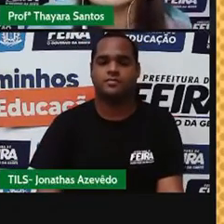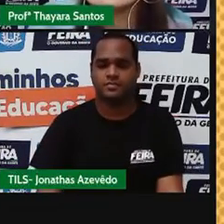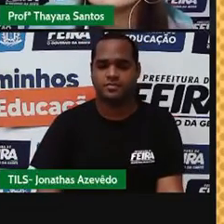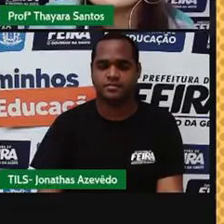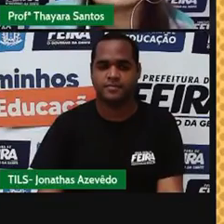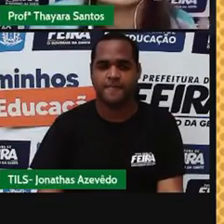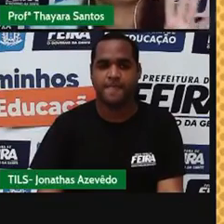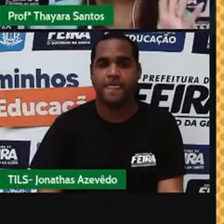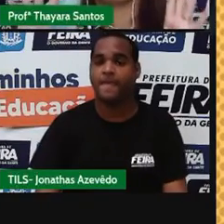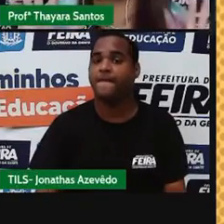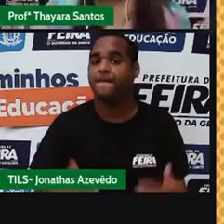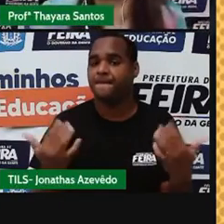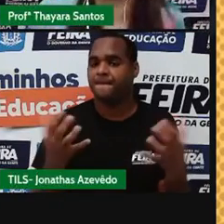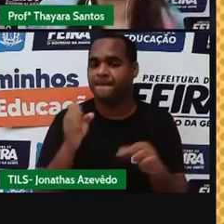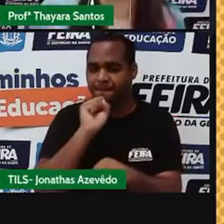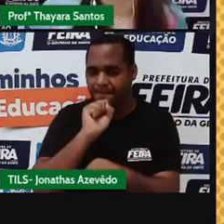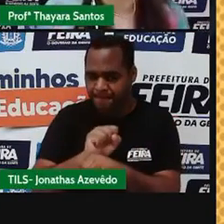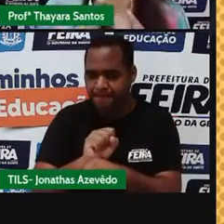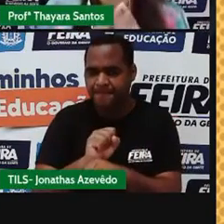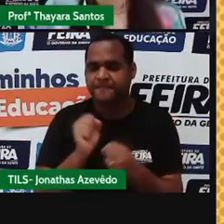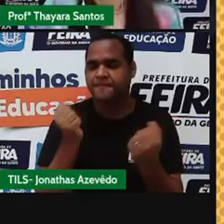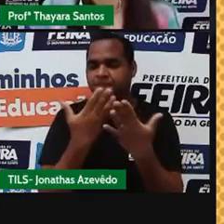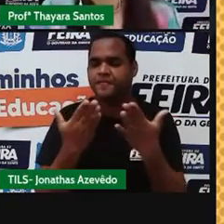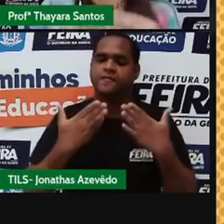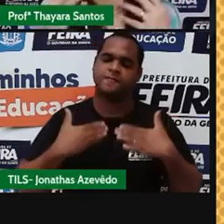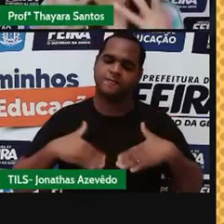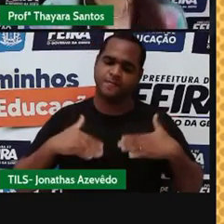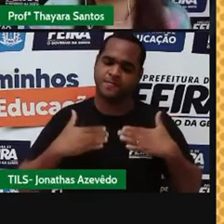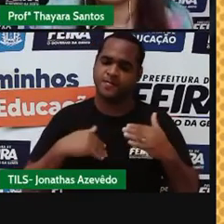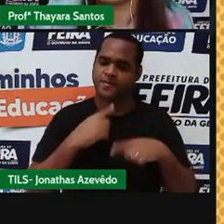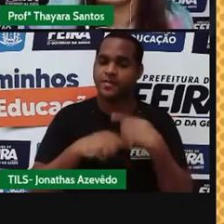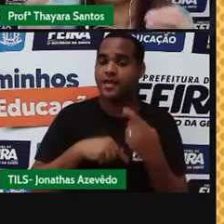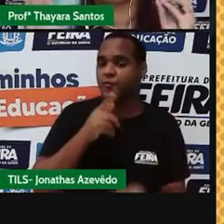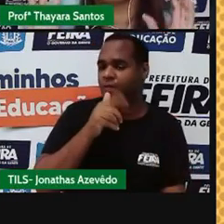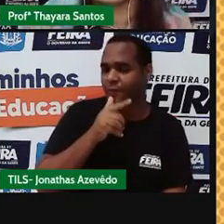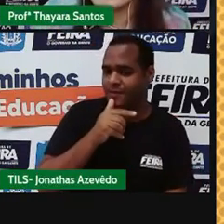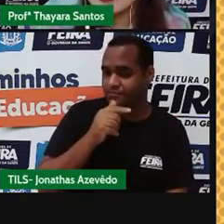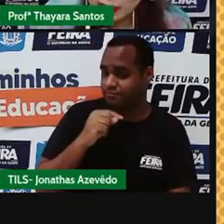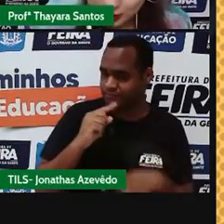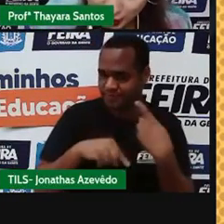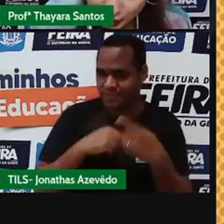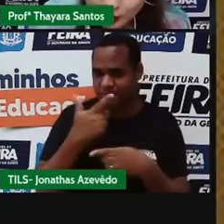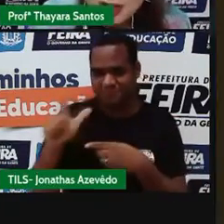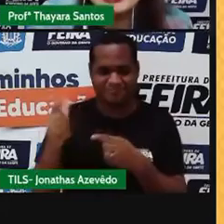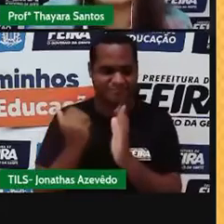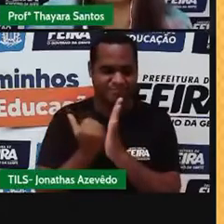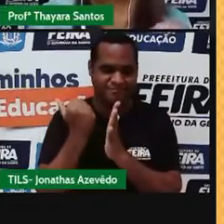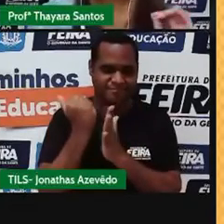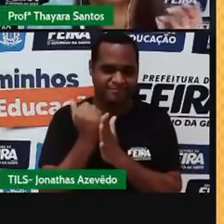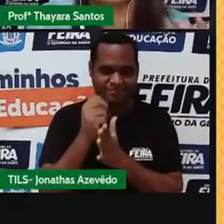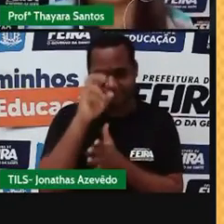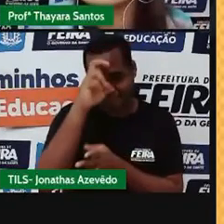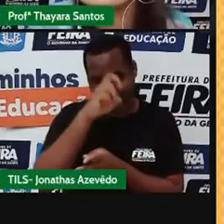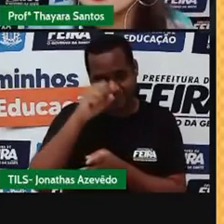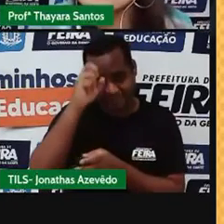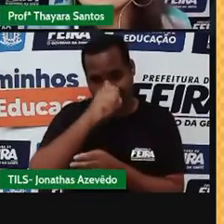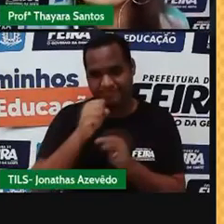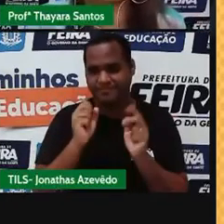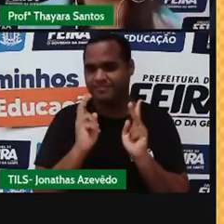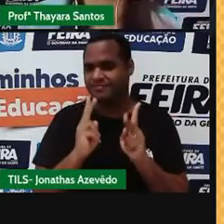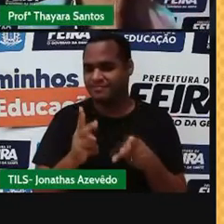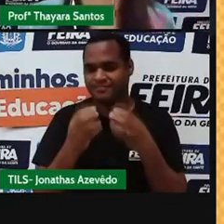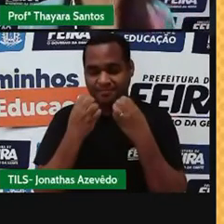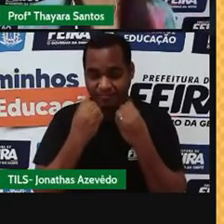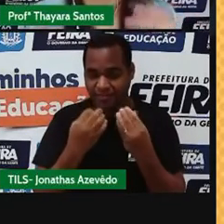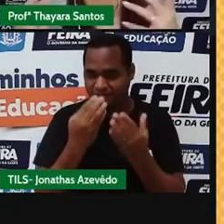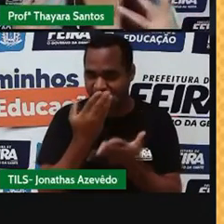agora a gente vai fazer uma pausa por aqui para a gente descansar um pouquinho e tomar uma água mas daqui a pouquinho a gente vai estar de volta aqui